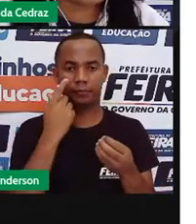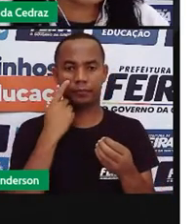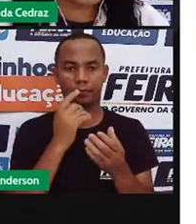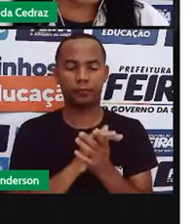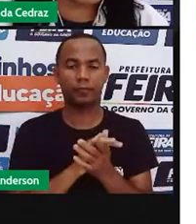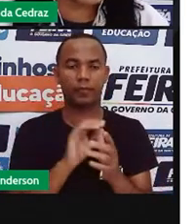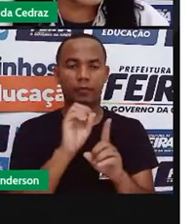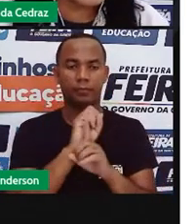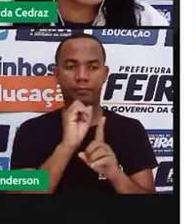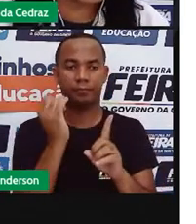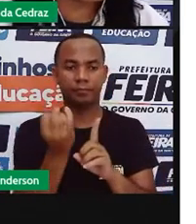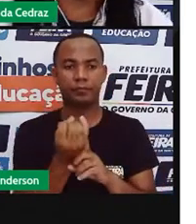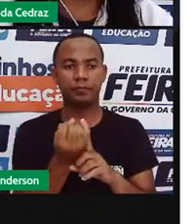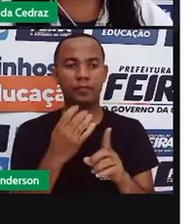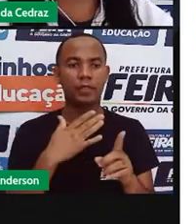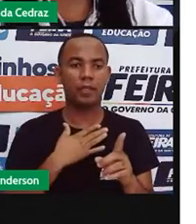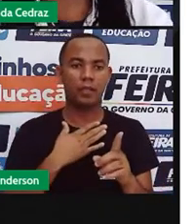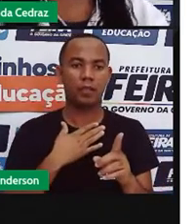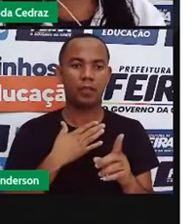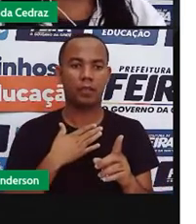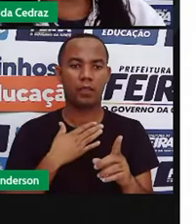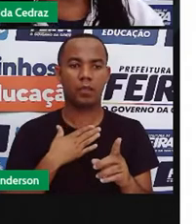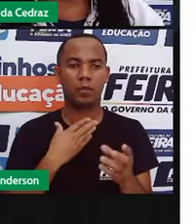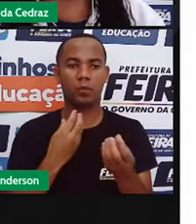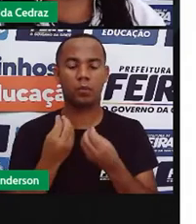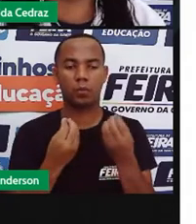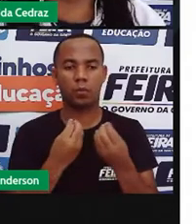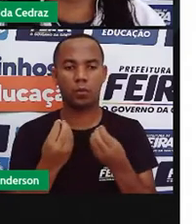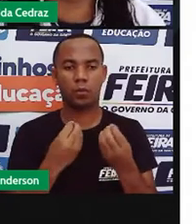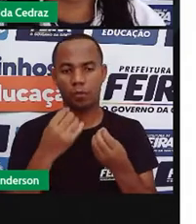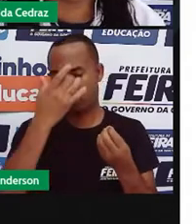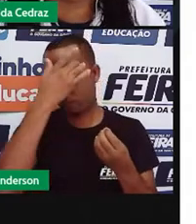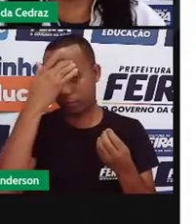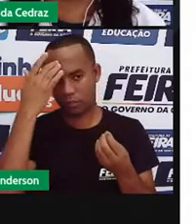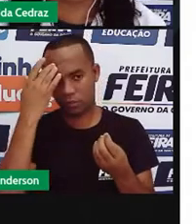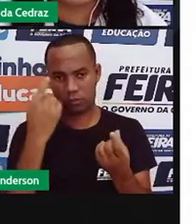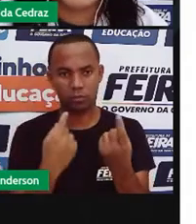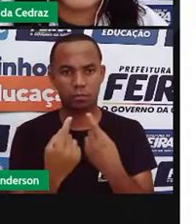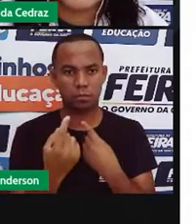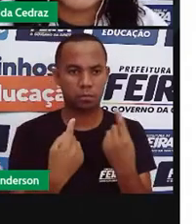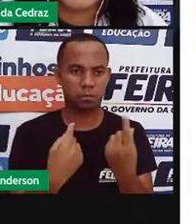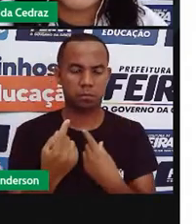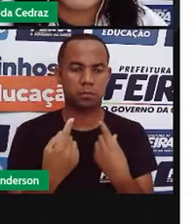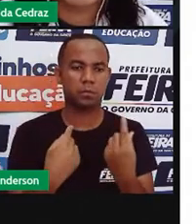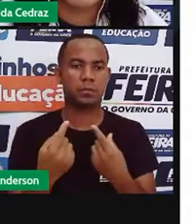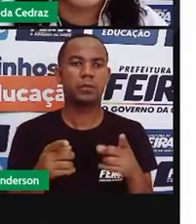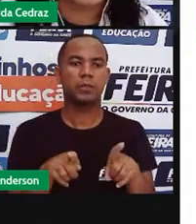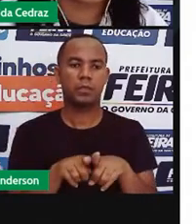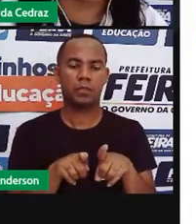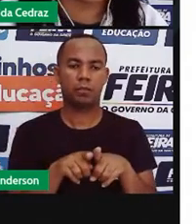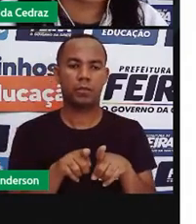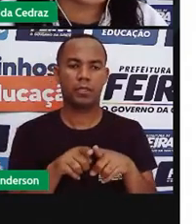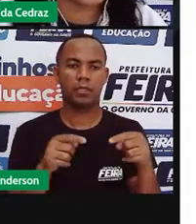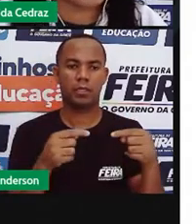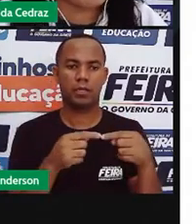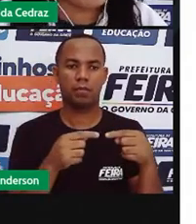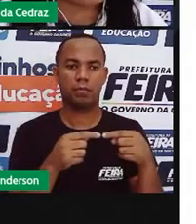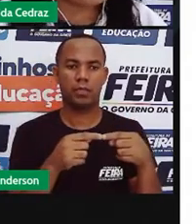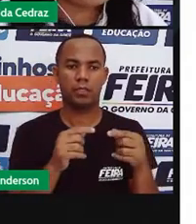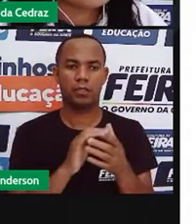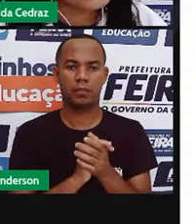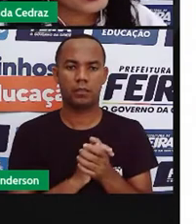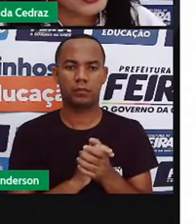é onde eu me relaciono com as pessoas. Mídia social é onde está